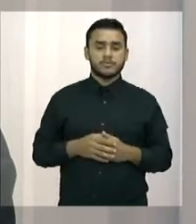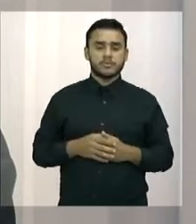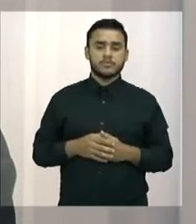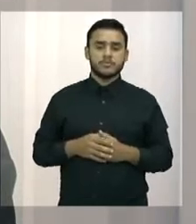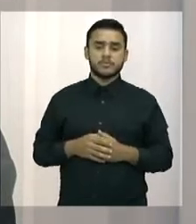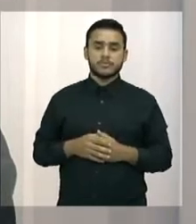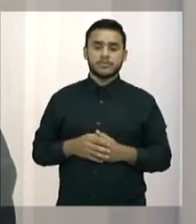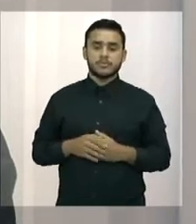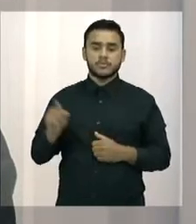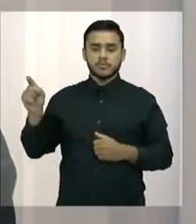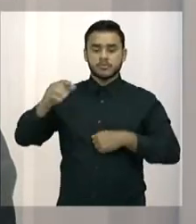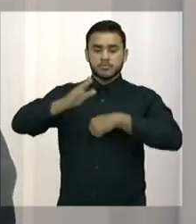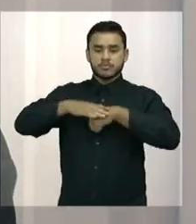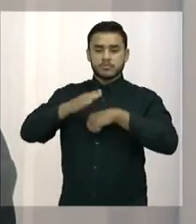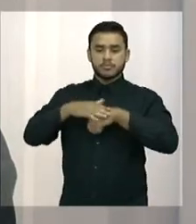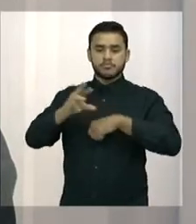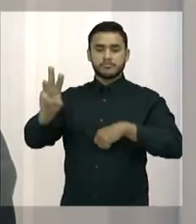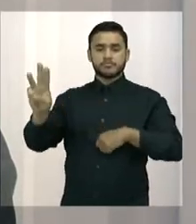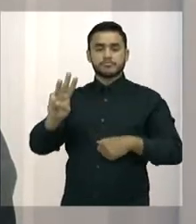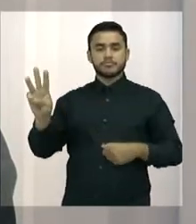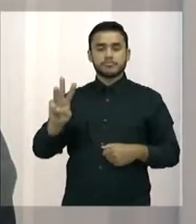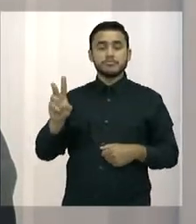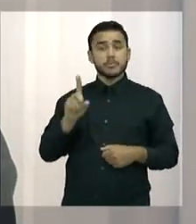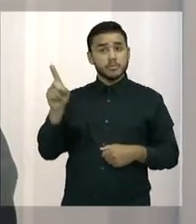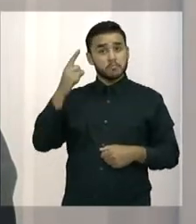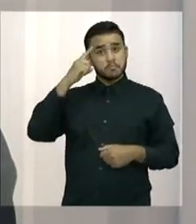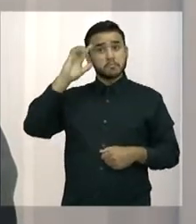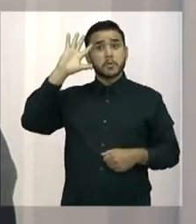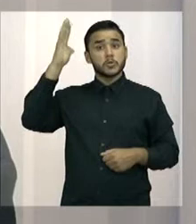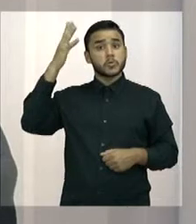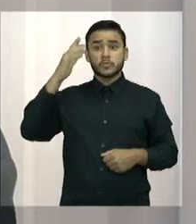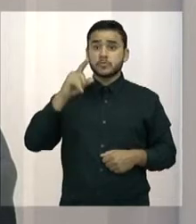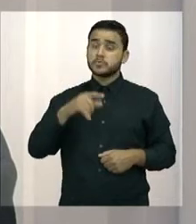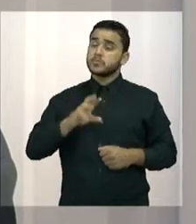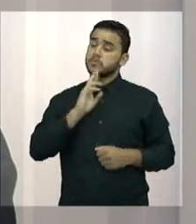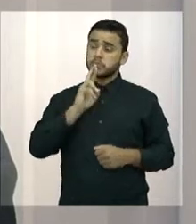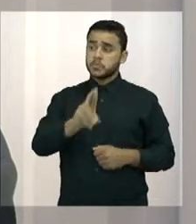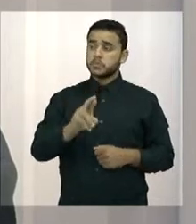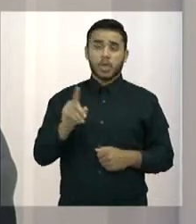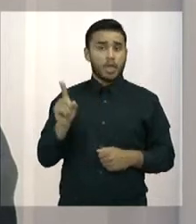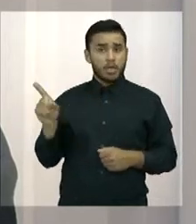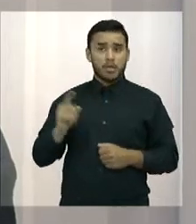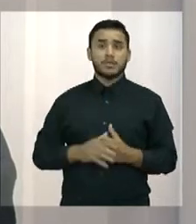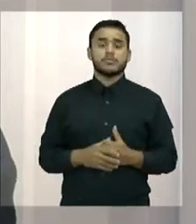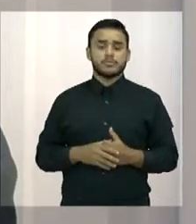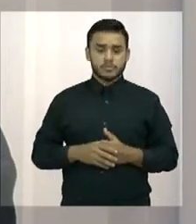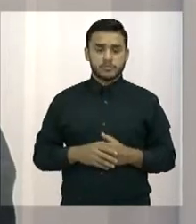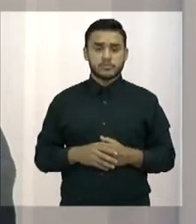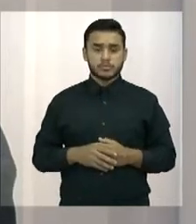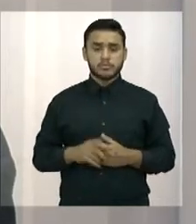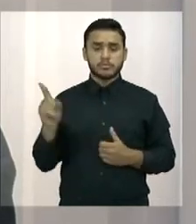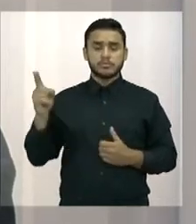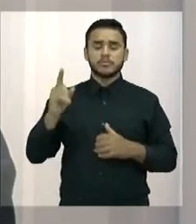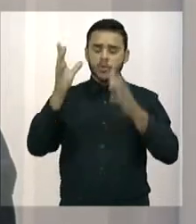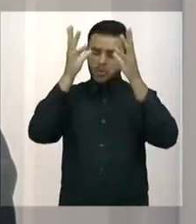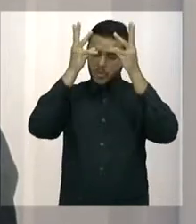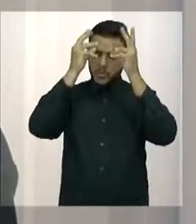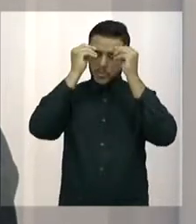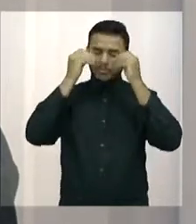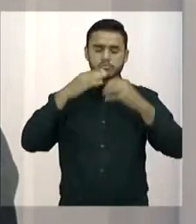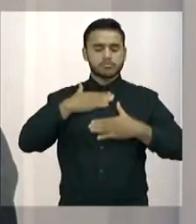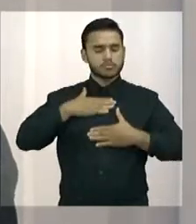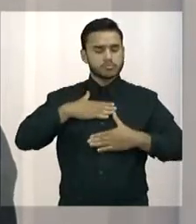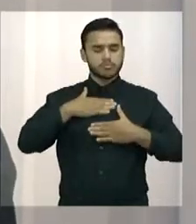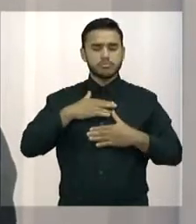mas ele, no duro, no duro, era quem tomava as decisões próprias. Ele realmente é um cara muito tranquilo, como você vê,